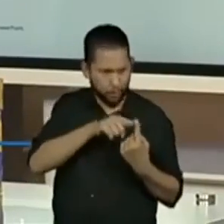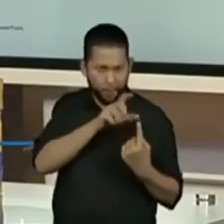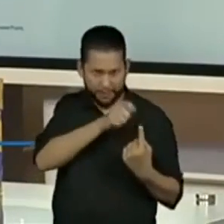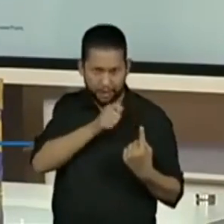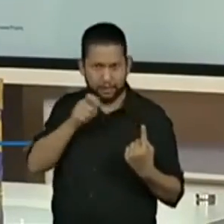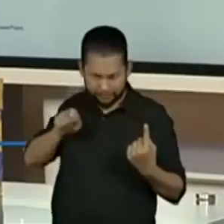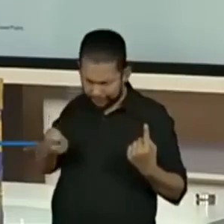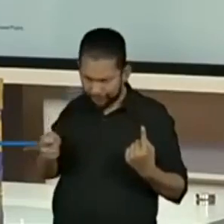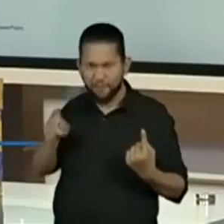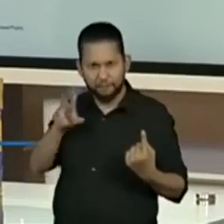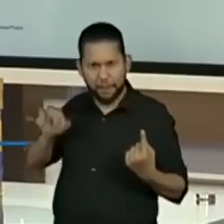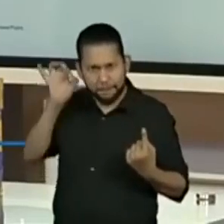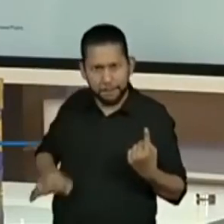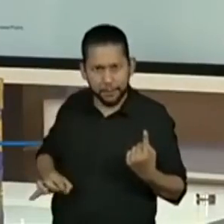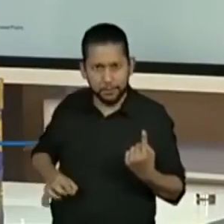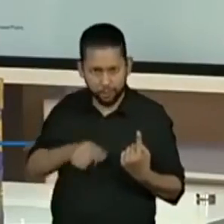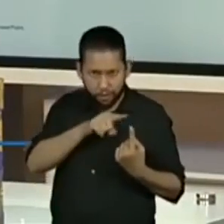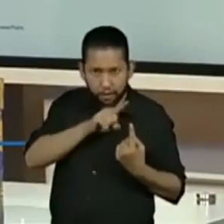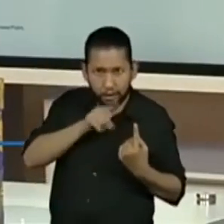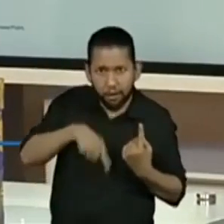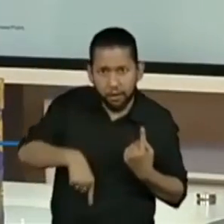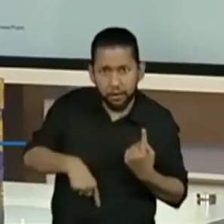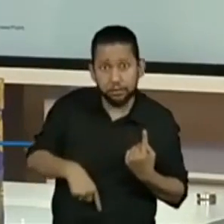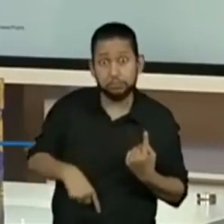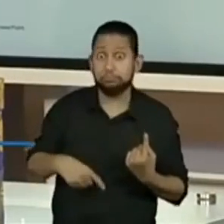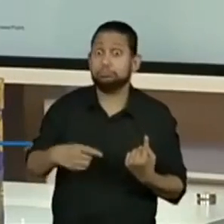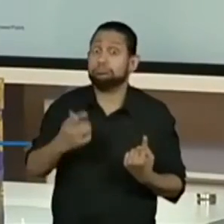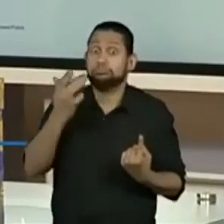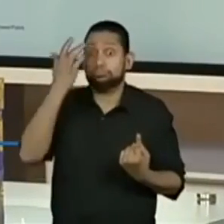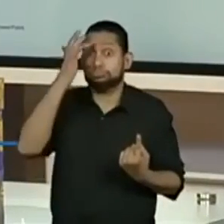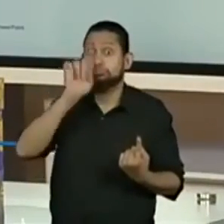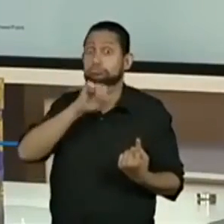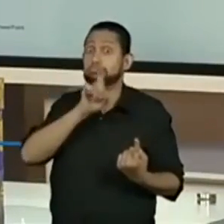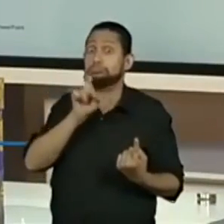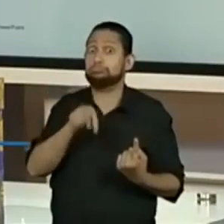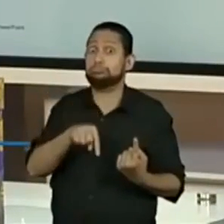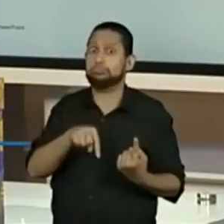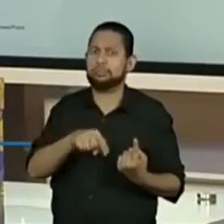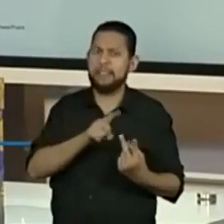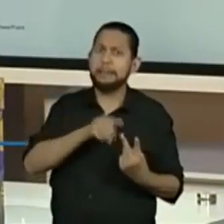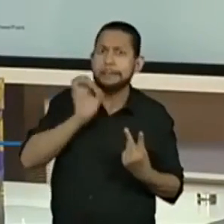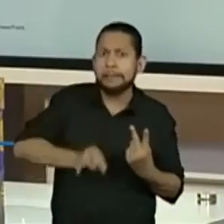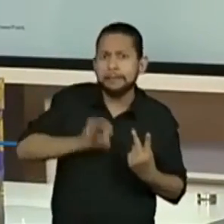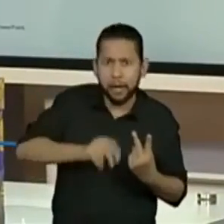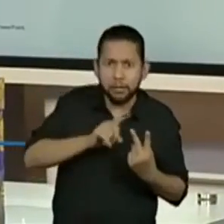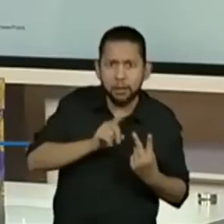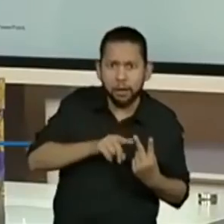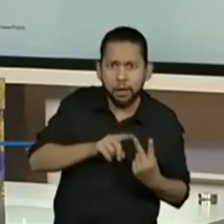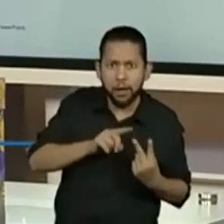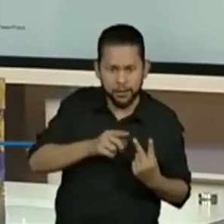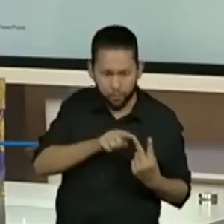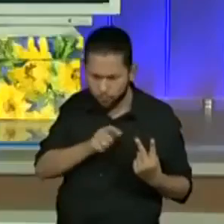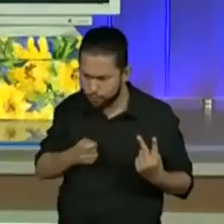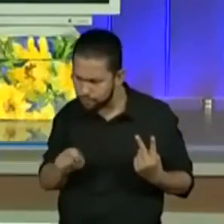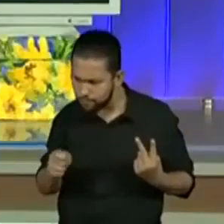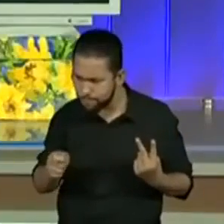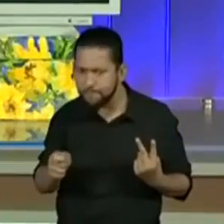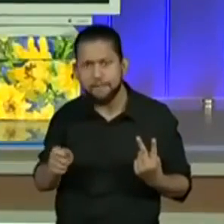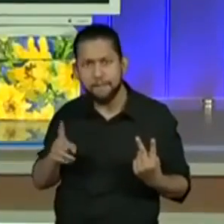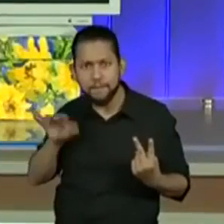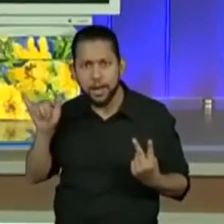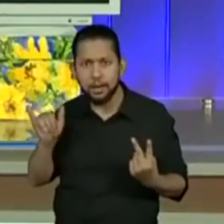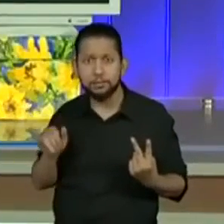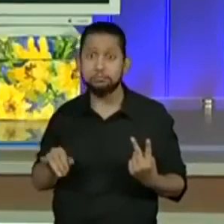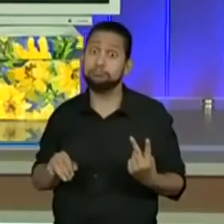na primeira vez ou não. Então é um evento aleatório. E no caso desse aqui, qual que é o espaço amostral? O